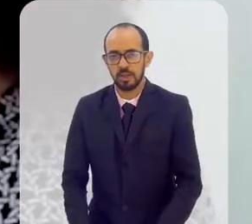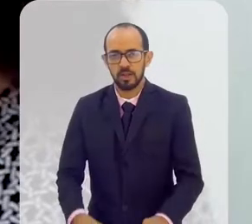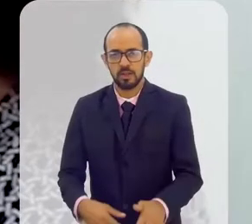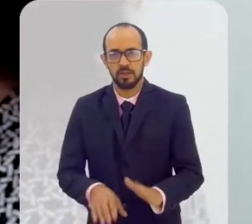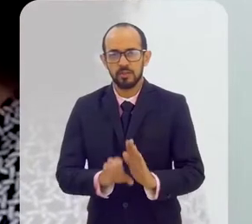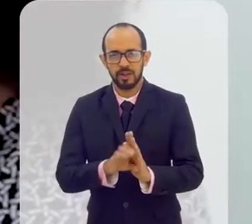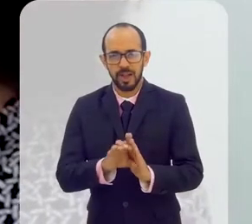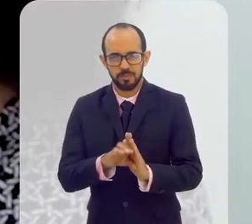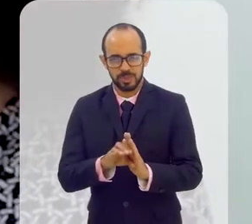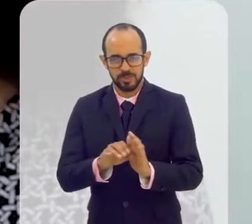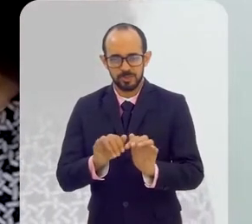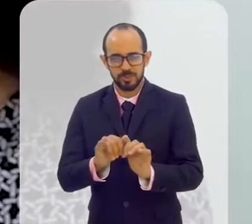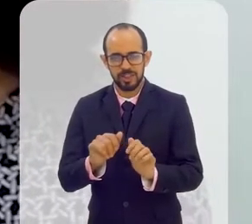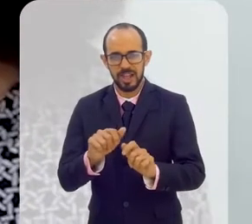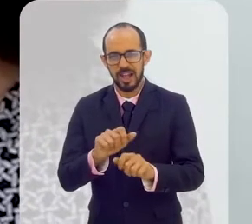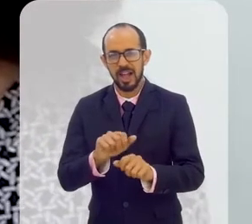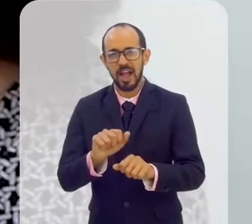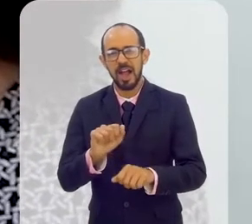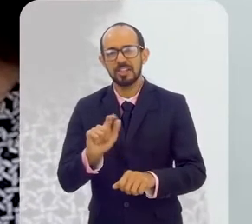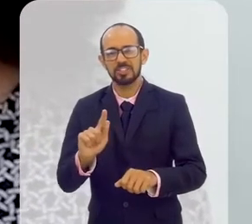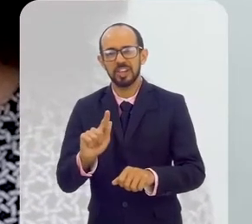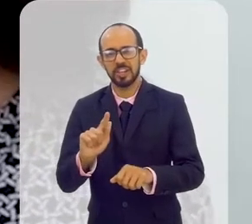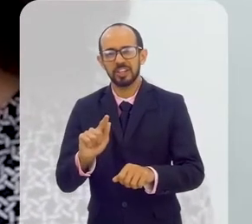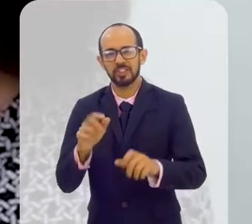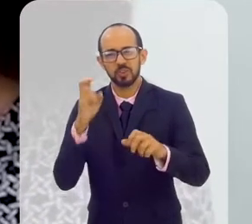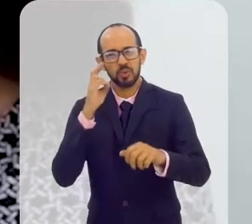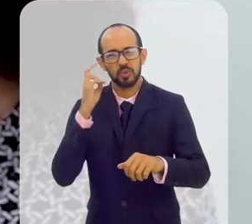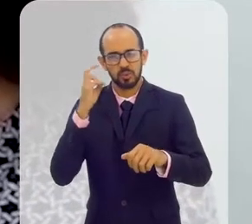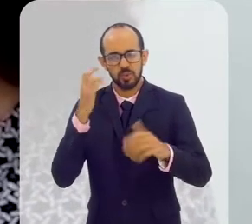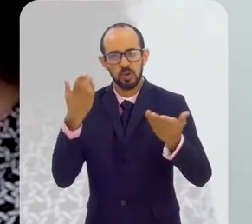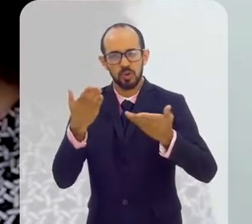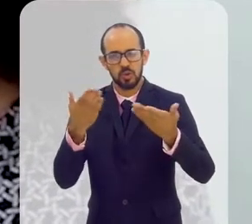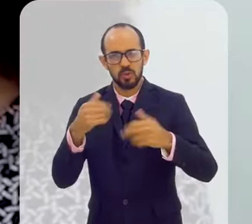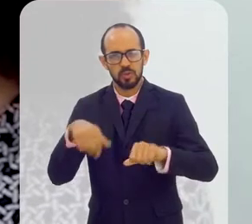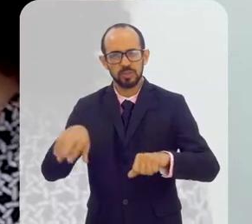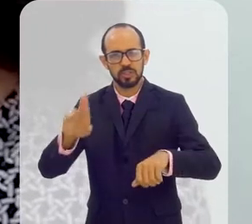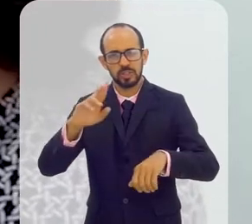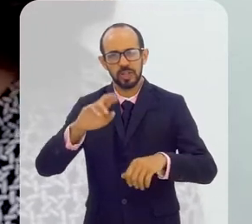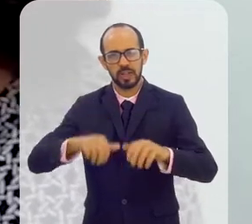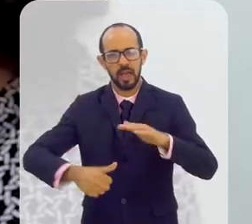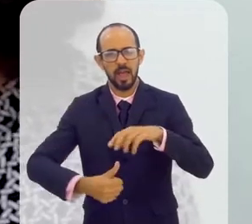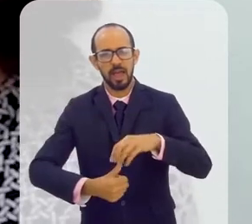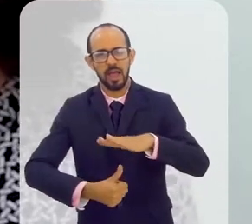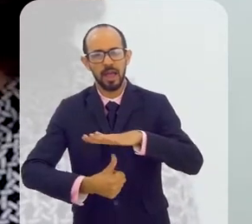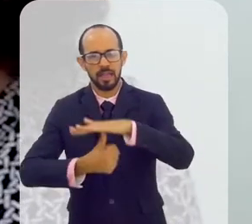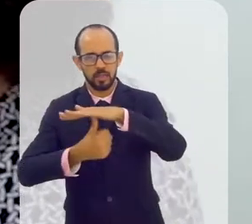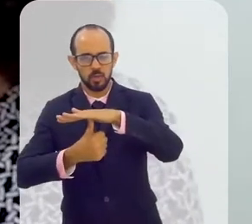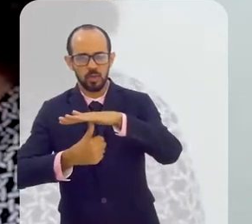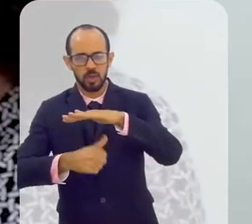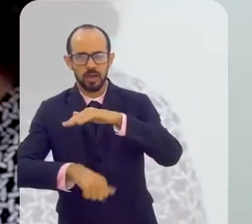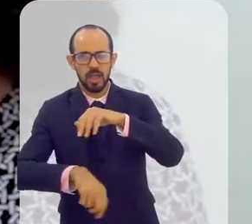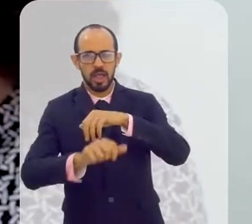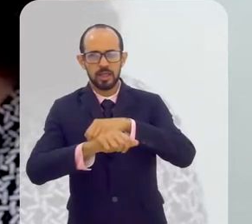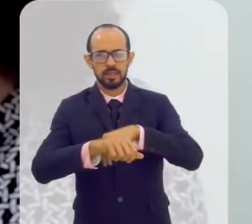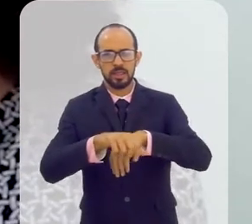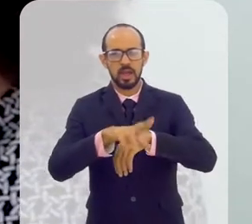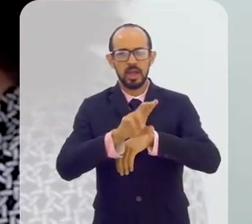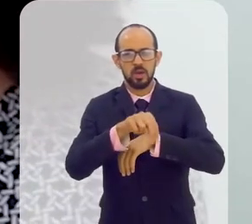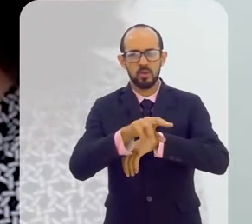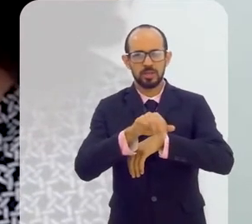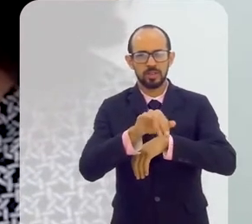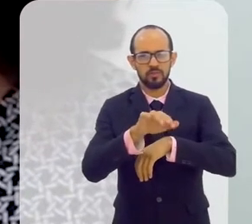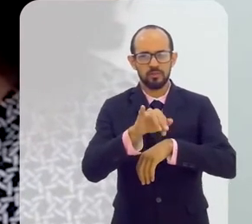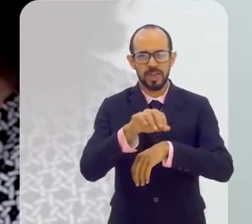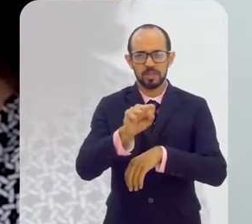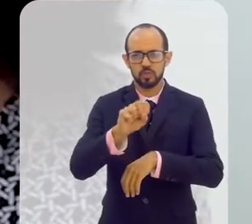O capítulo da Agenda de Futuro de hoje traz como entrevistada a reitora do Centro Universitário Serra dos Orgãos Unifeso, Verônica Albuquerque. Oi,